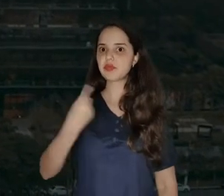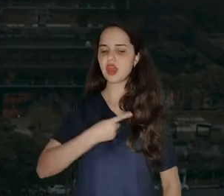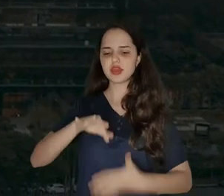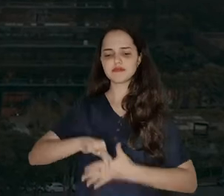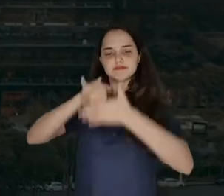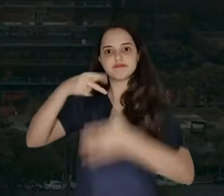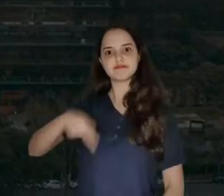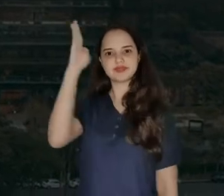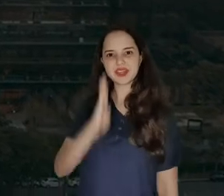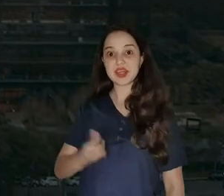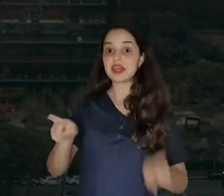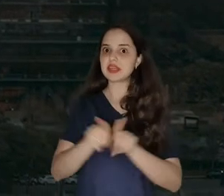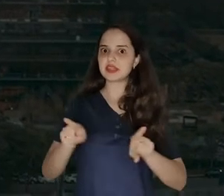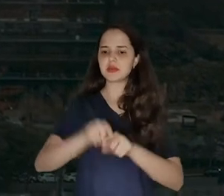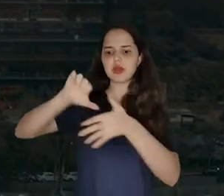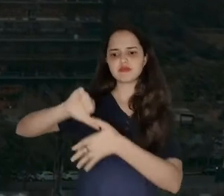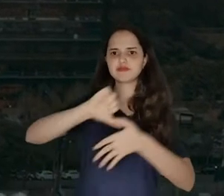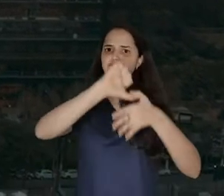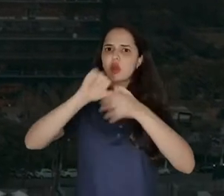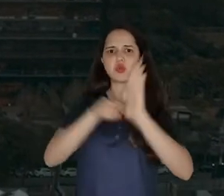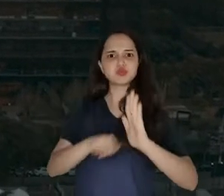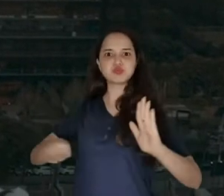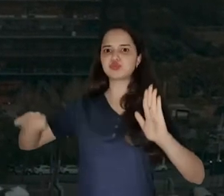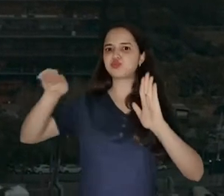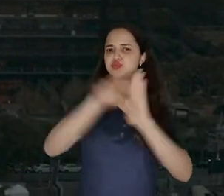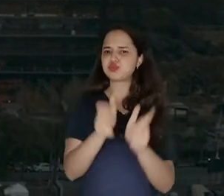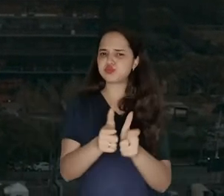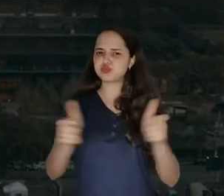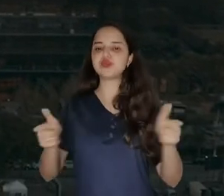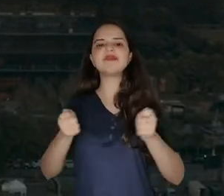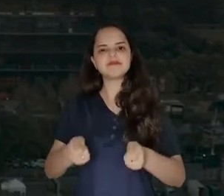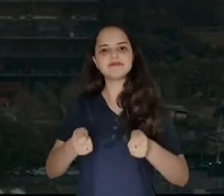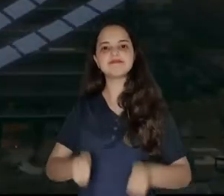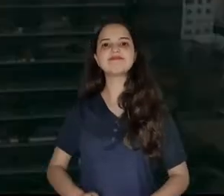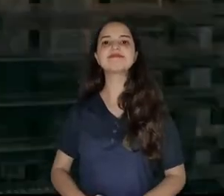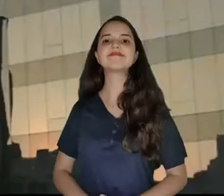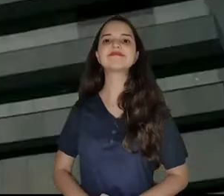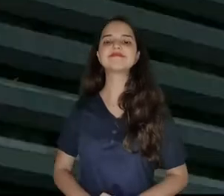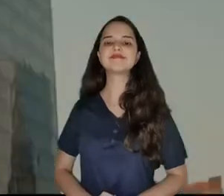Consolidamos nossa liderança no Brasil e crescemos de maneira consistente na América Latina.